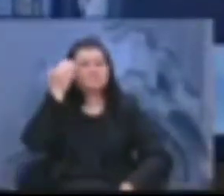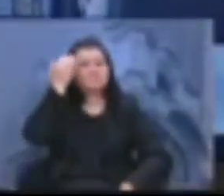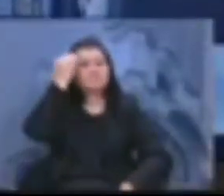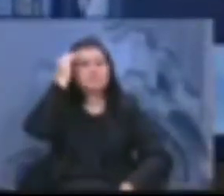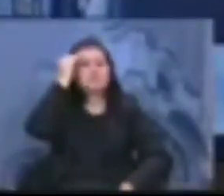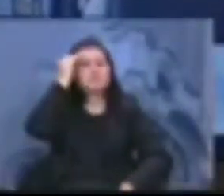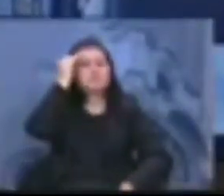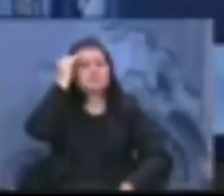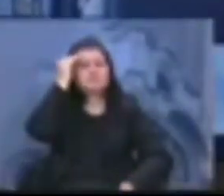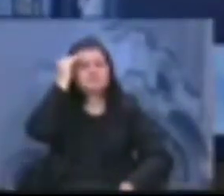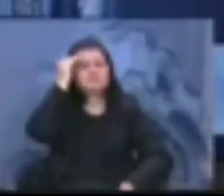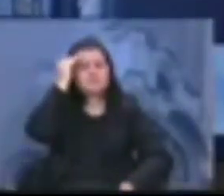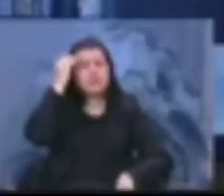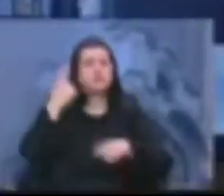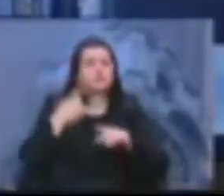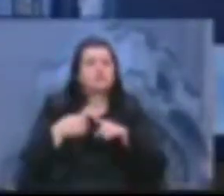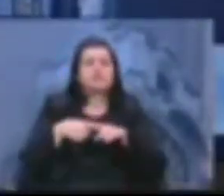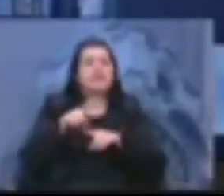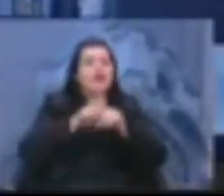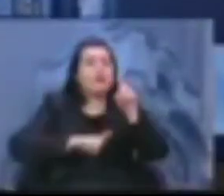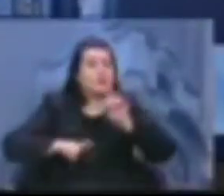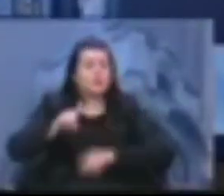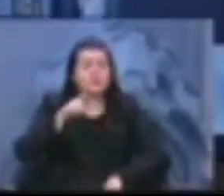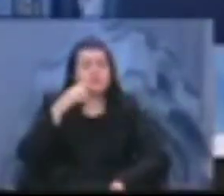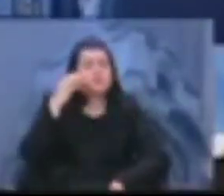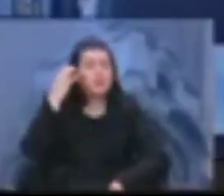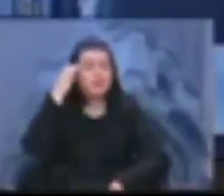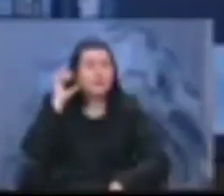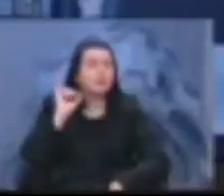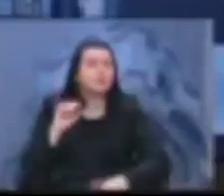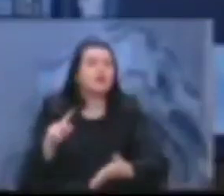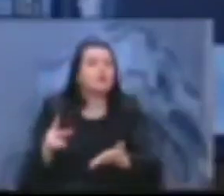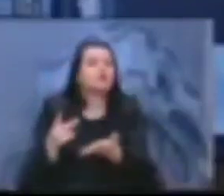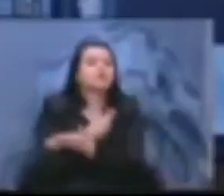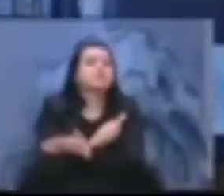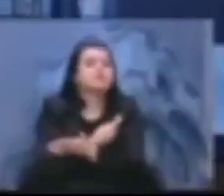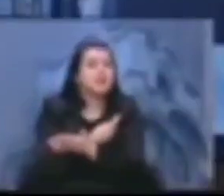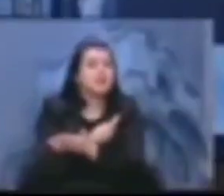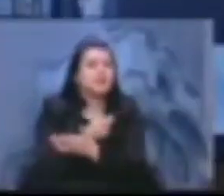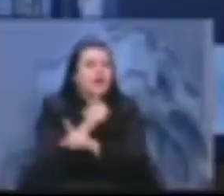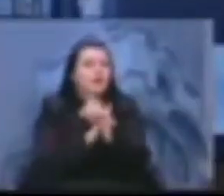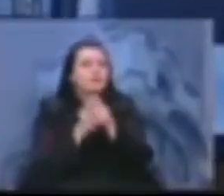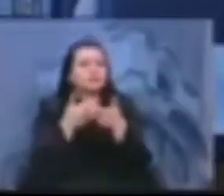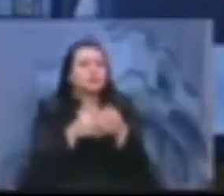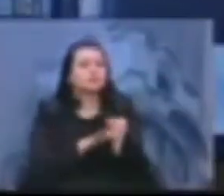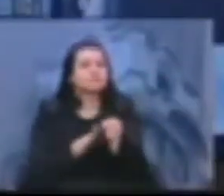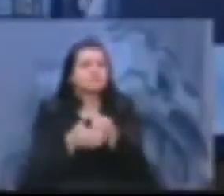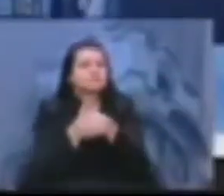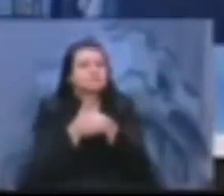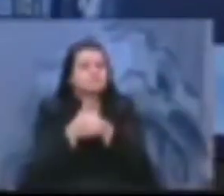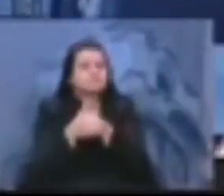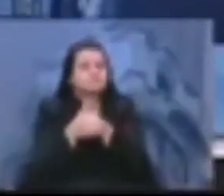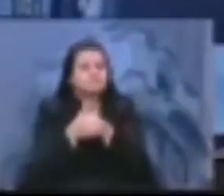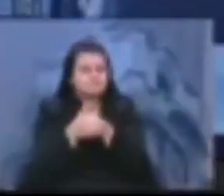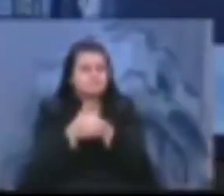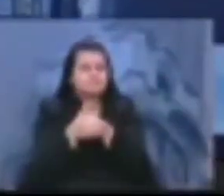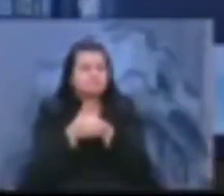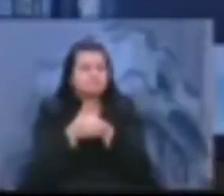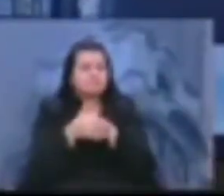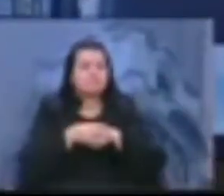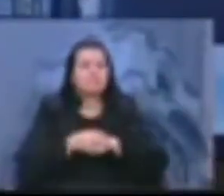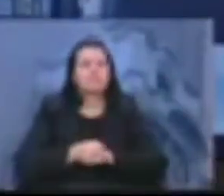Incompreensível para quem não entende o que acontece por debaixo dos panos, nos jogos mais